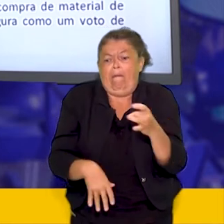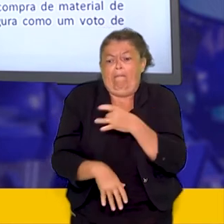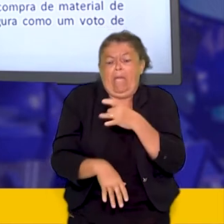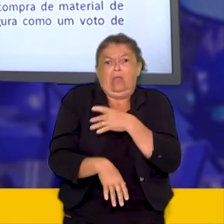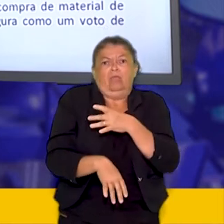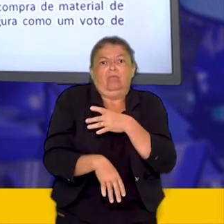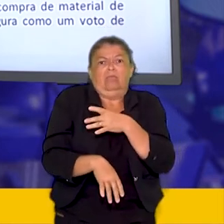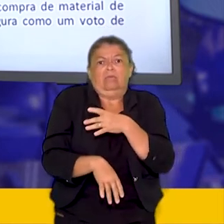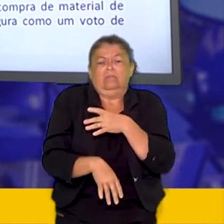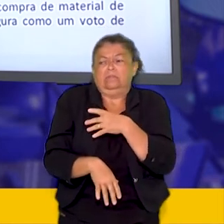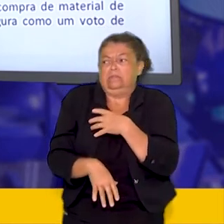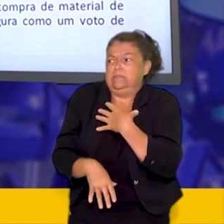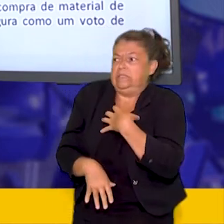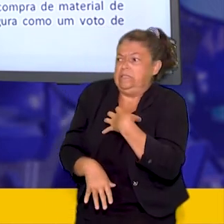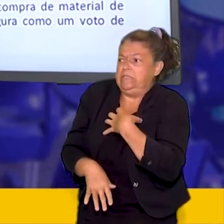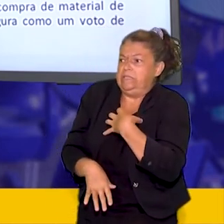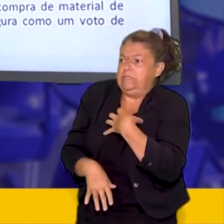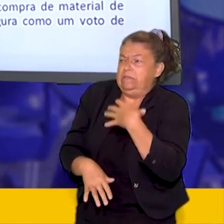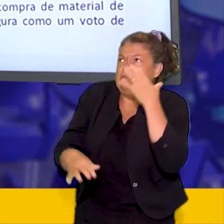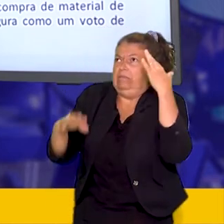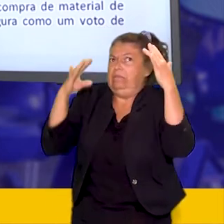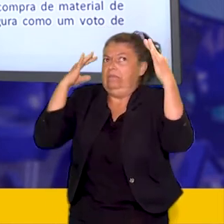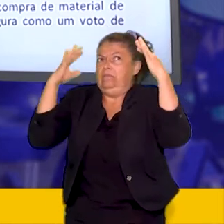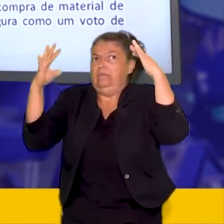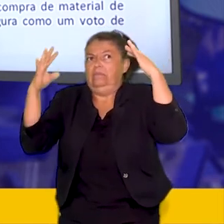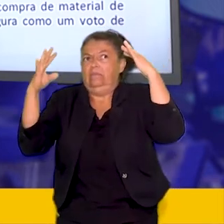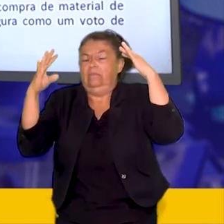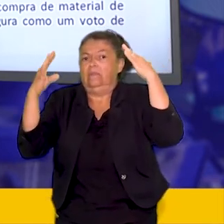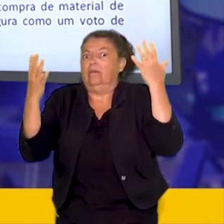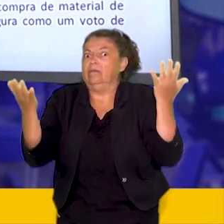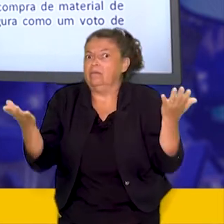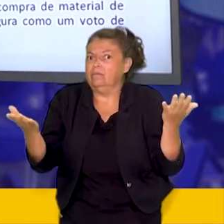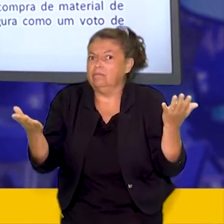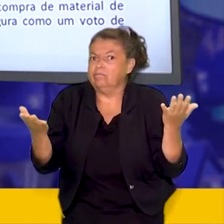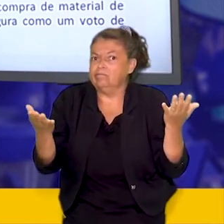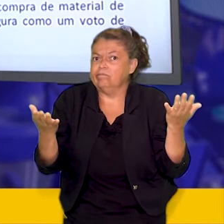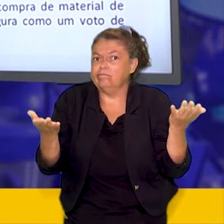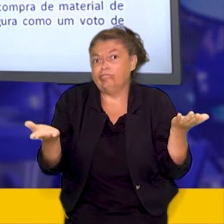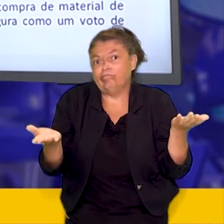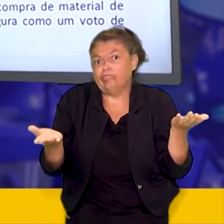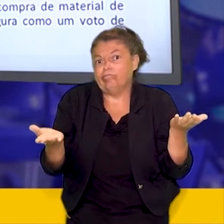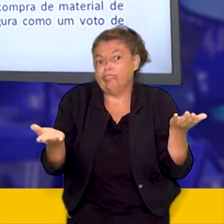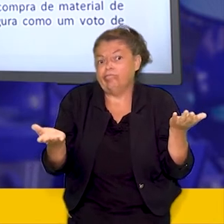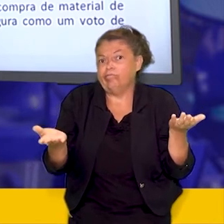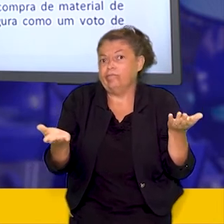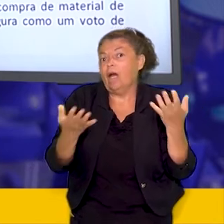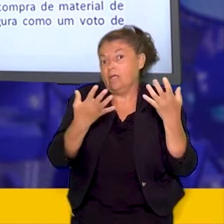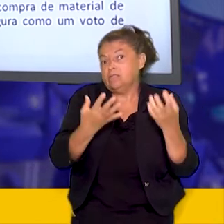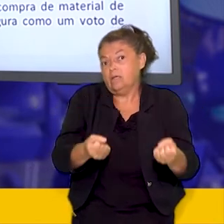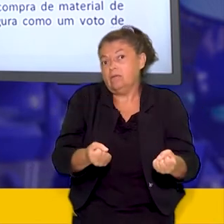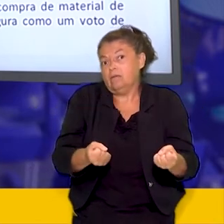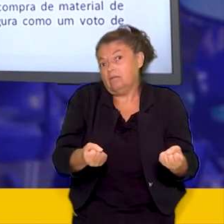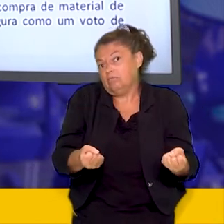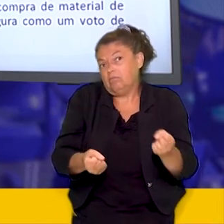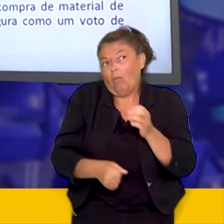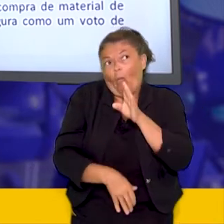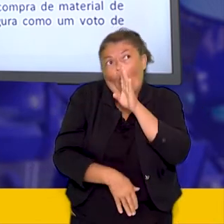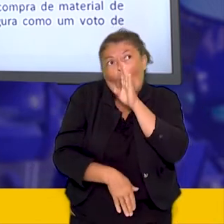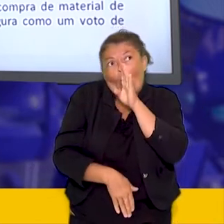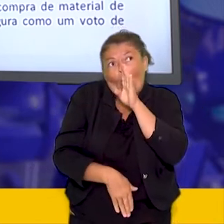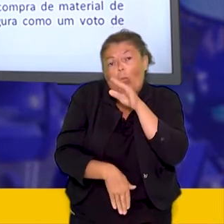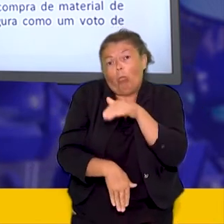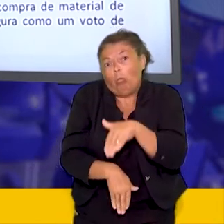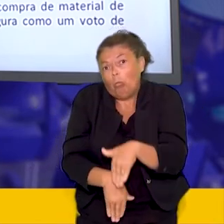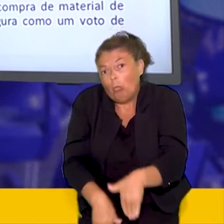meio de um determinado político que aí na linguagem política